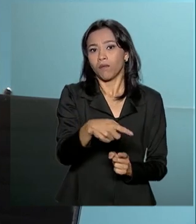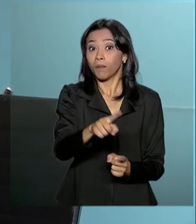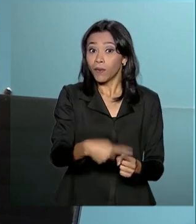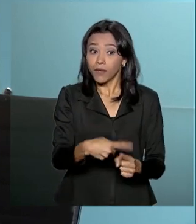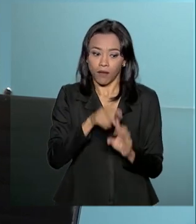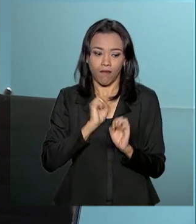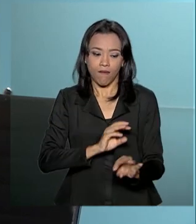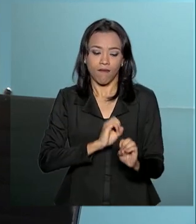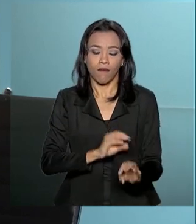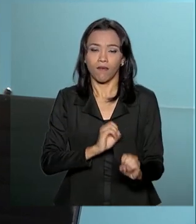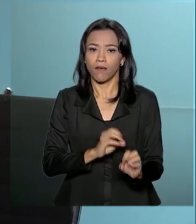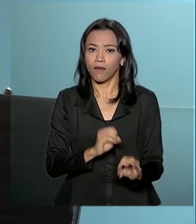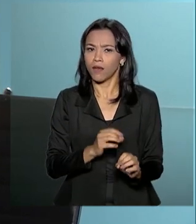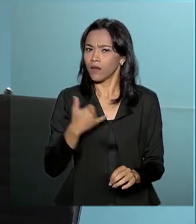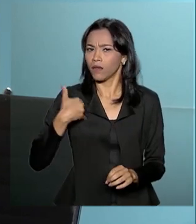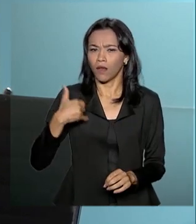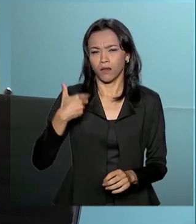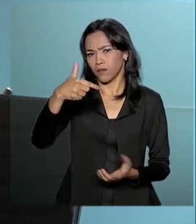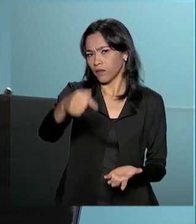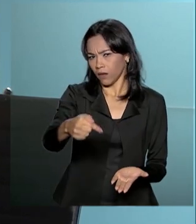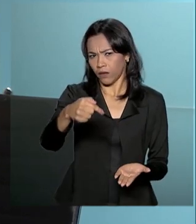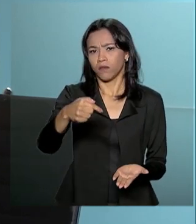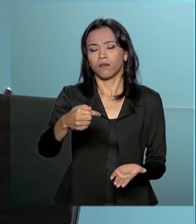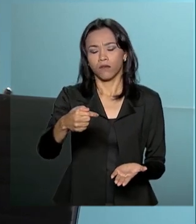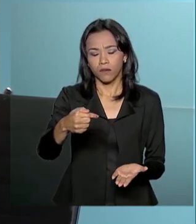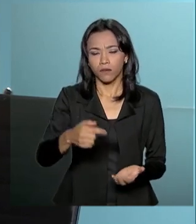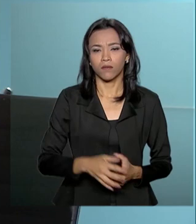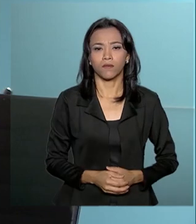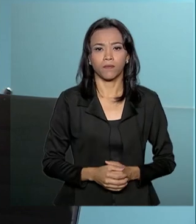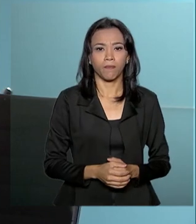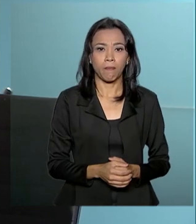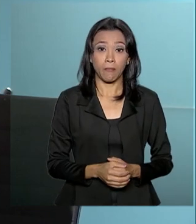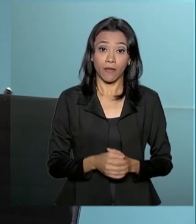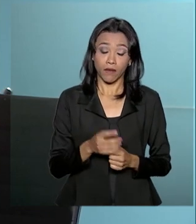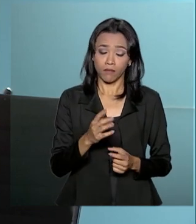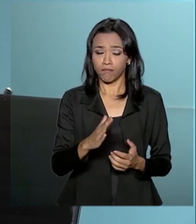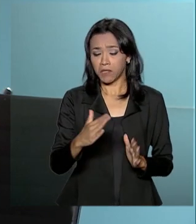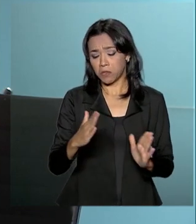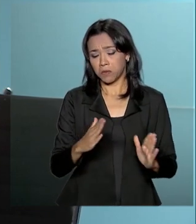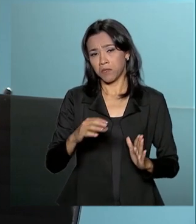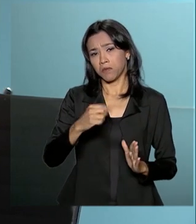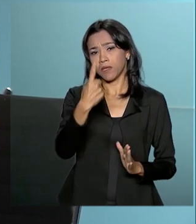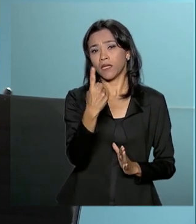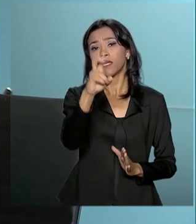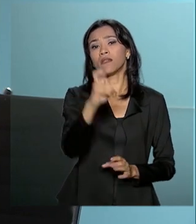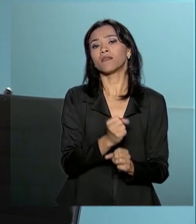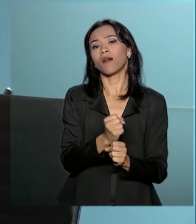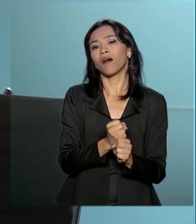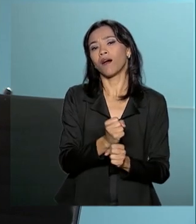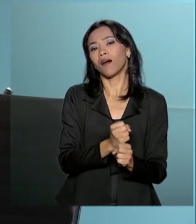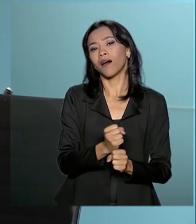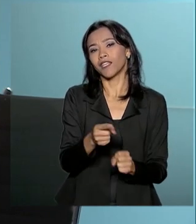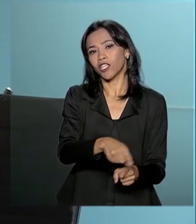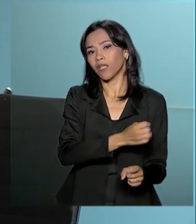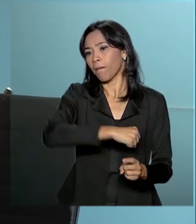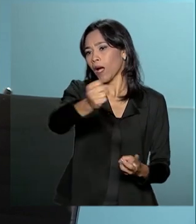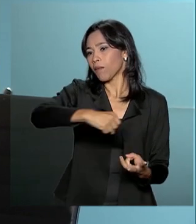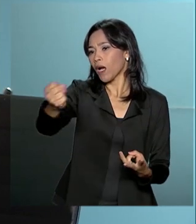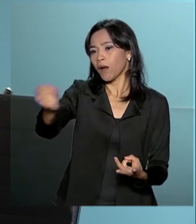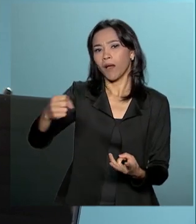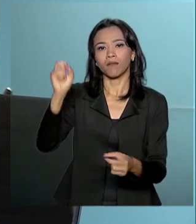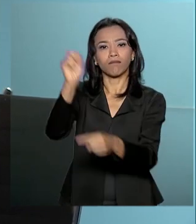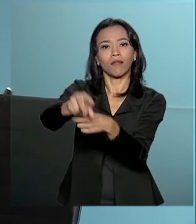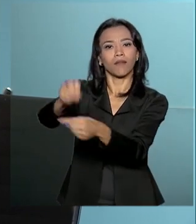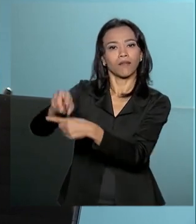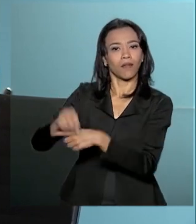processo, a partir de 7 anos de idade, daqui a 15 anos elas estão começando já no seu mercado de trabalho, terminando suas